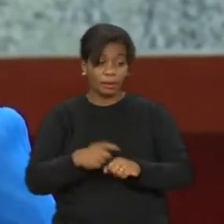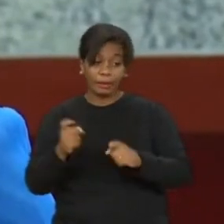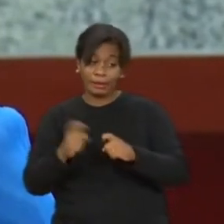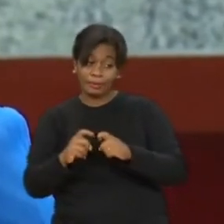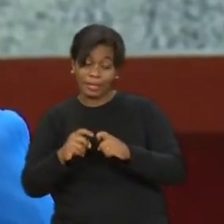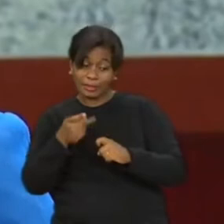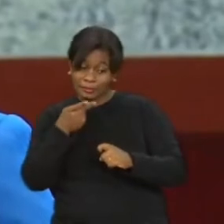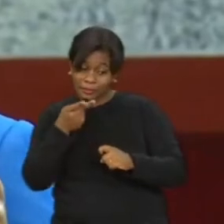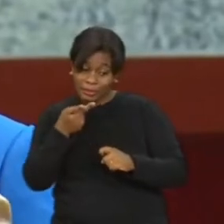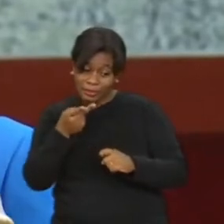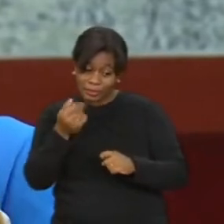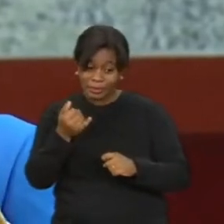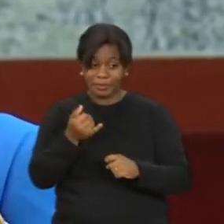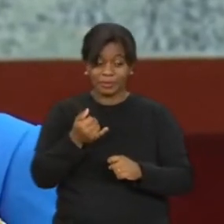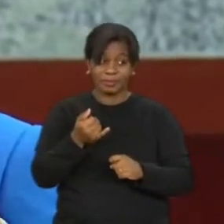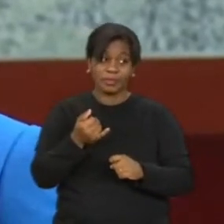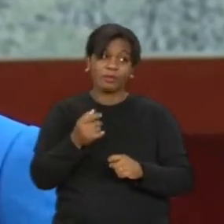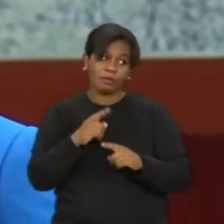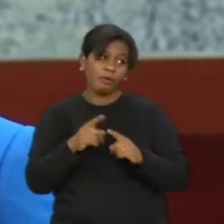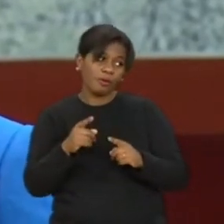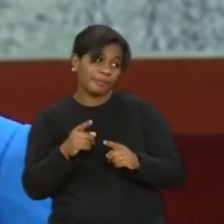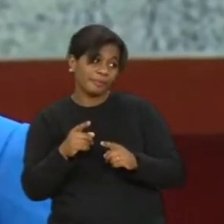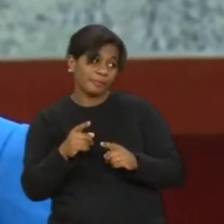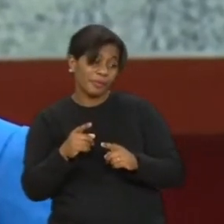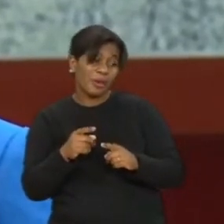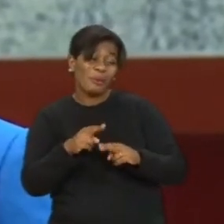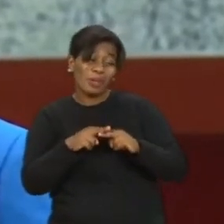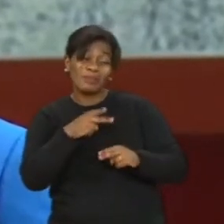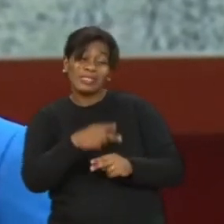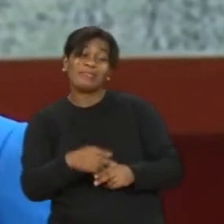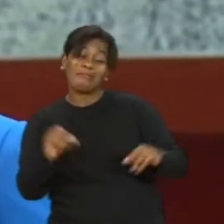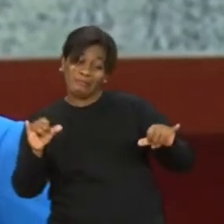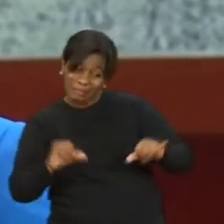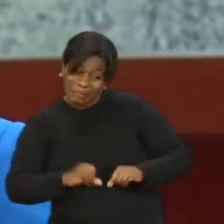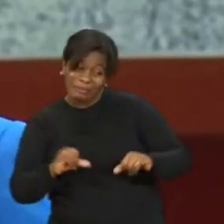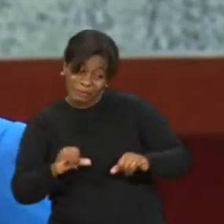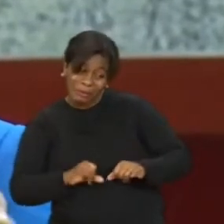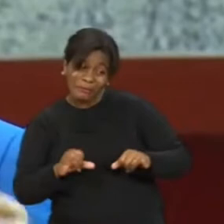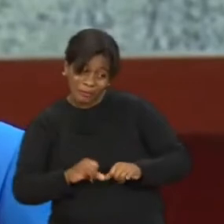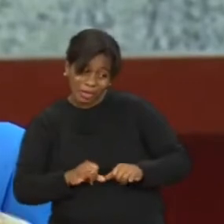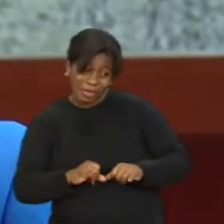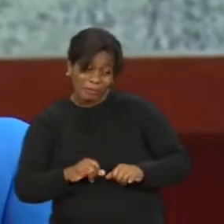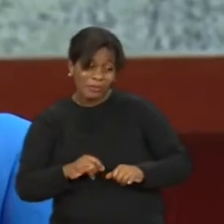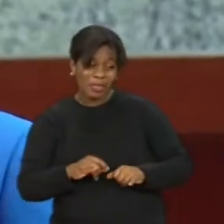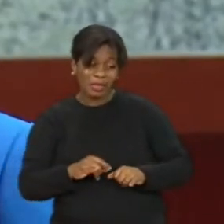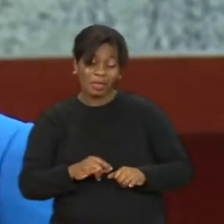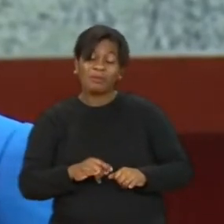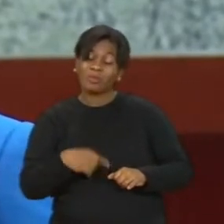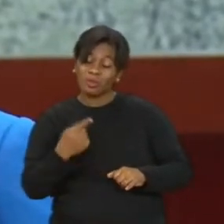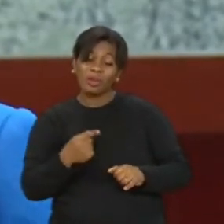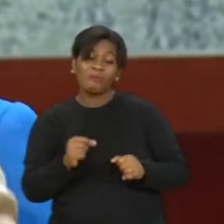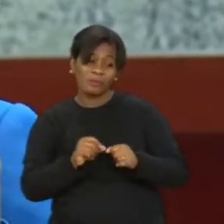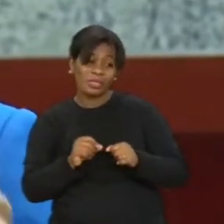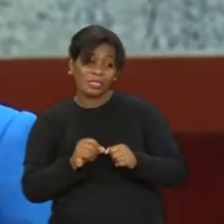olha, em respeito a sua dor, a gente não faz isso. Ninguém no hospital faz isso, porque nós sabemos do que estamos fazendo.